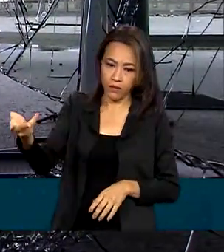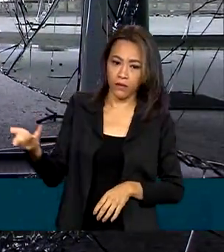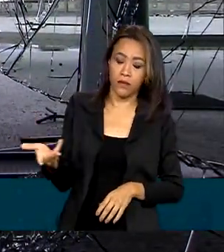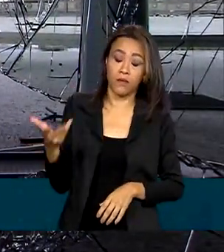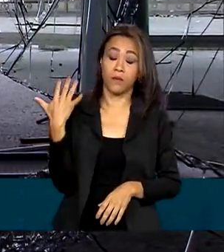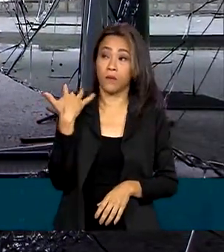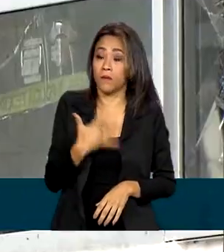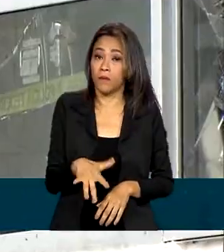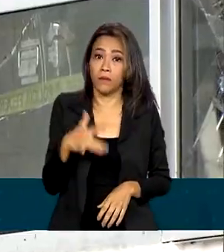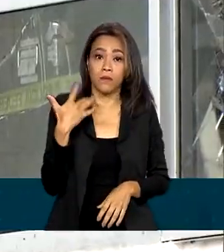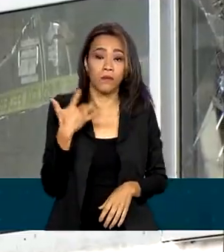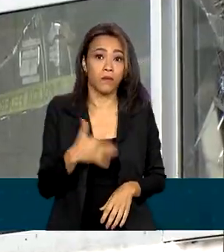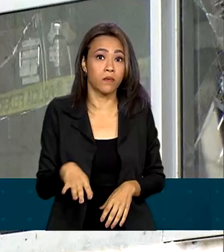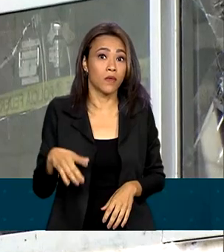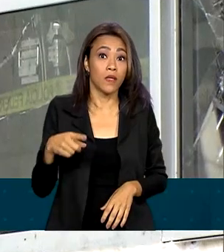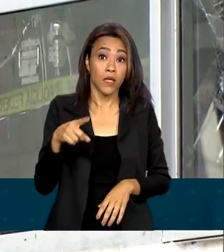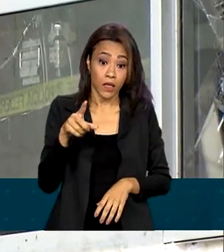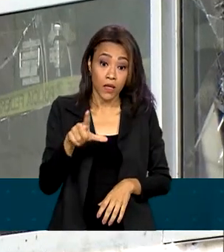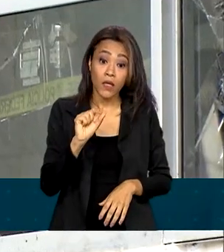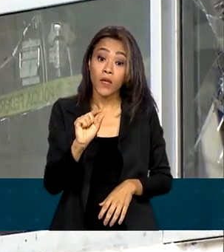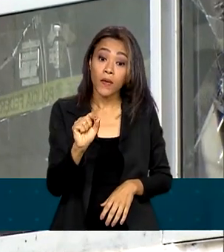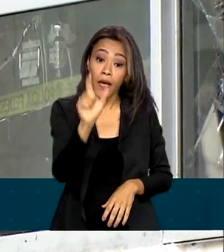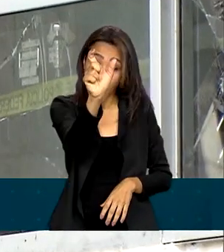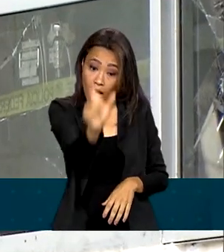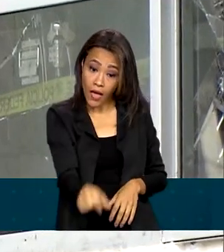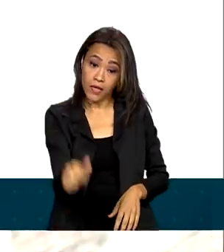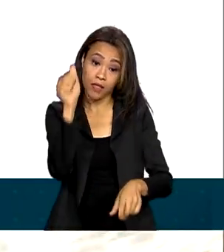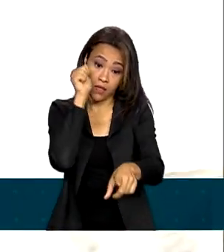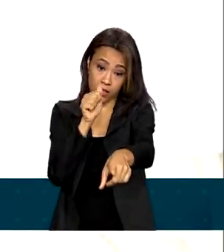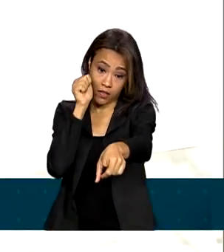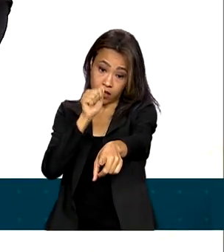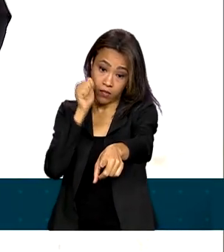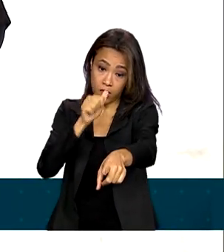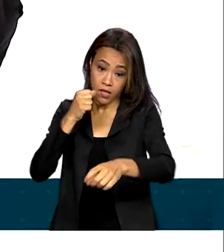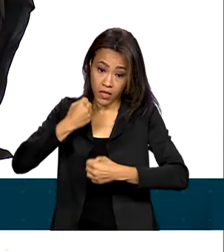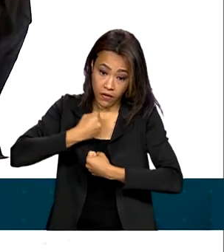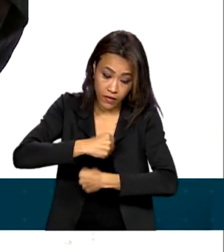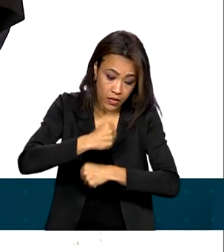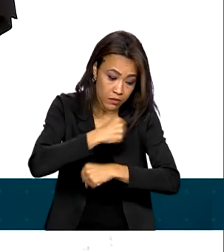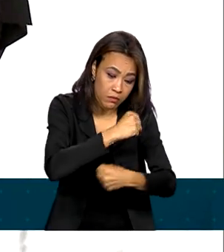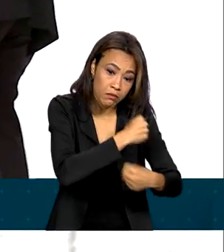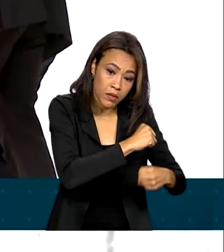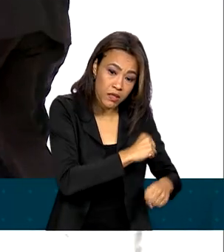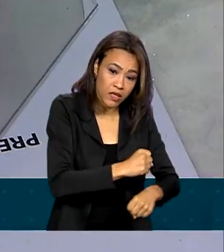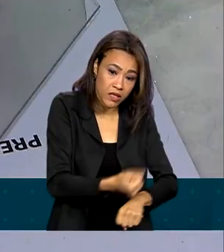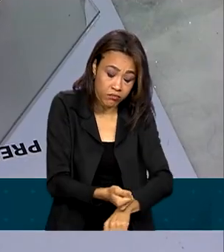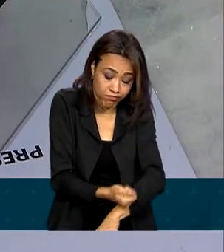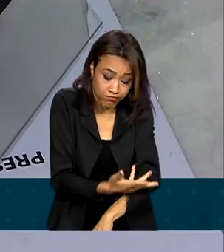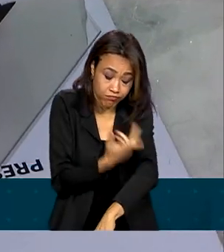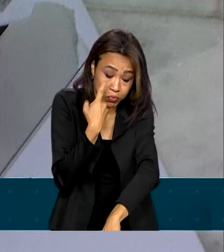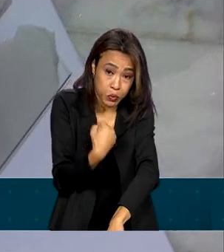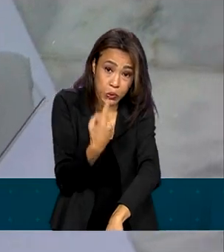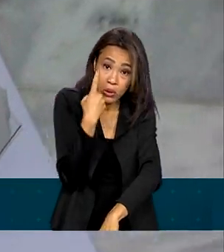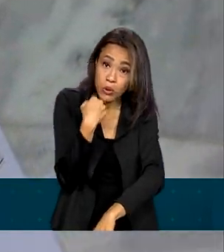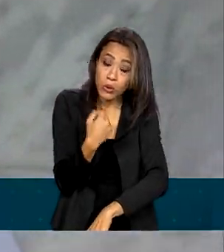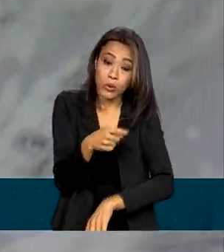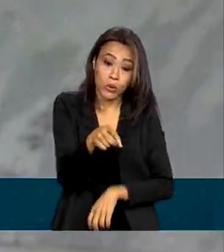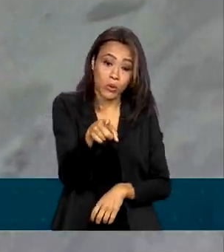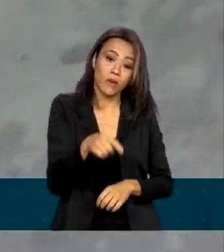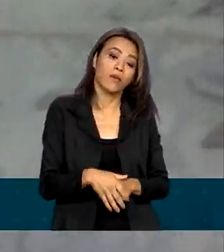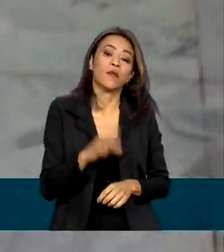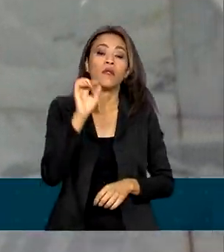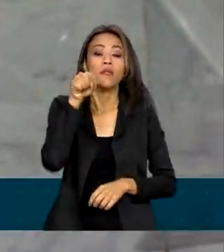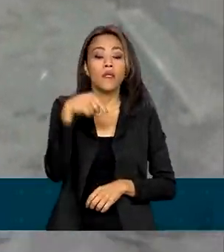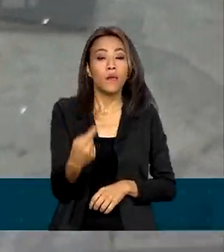foram tão grandes que sensibilizaram esta funcionária, que fazia a limpeza do local. Logo após o hall de